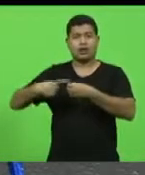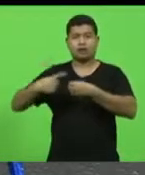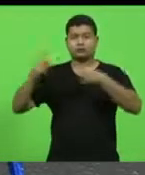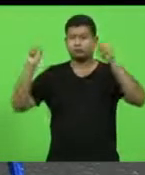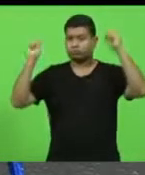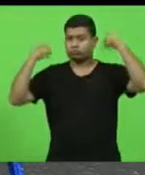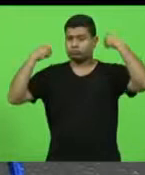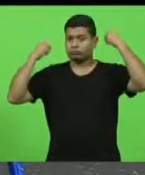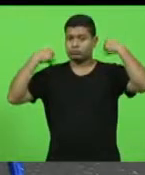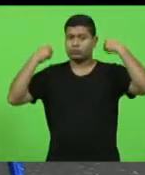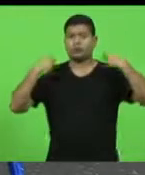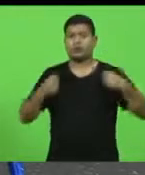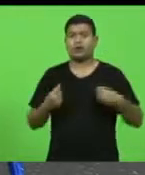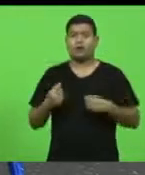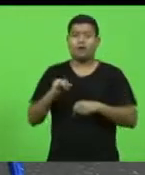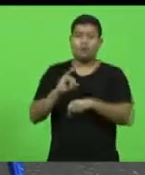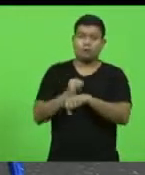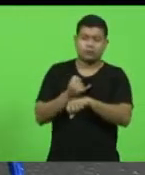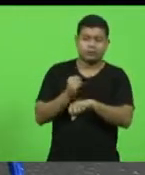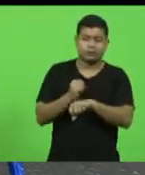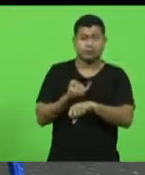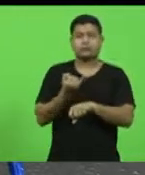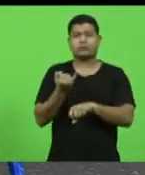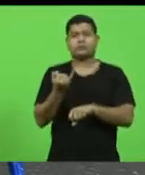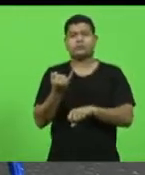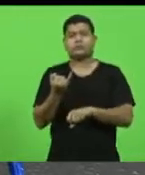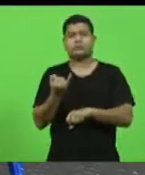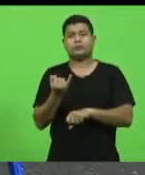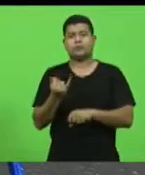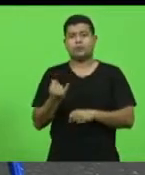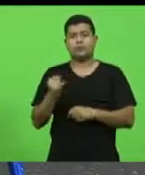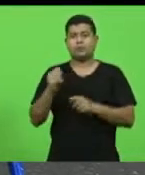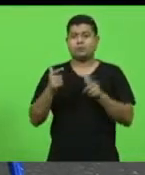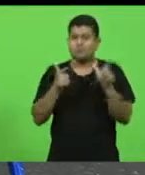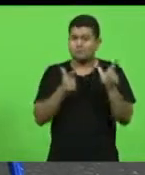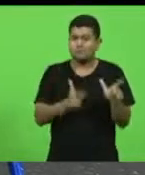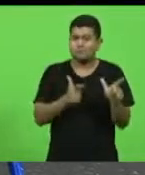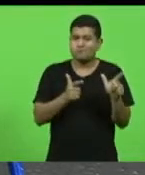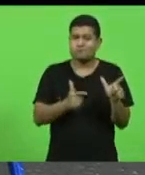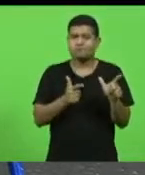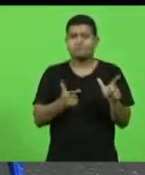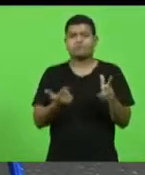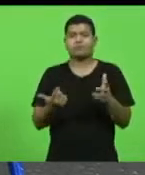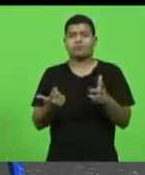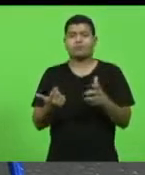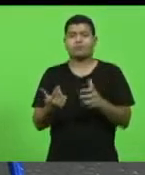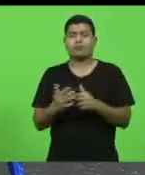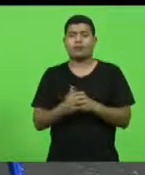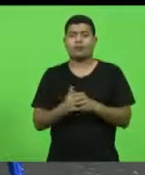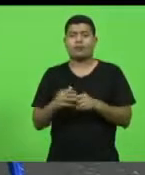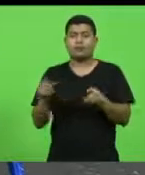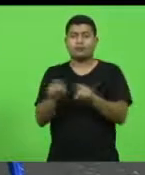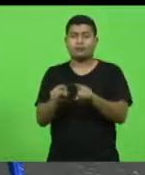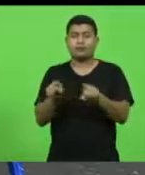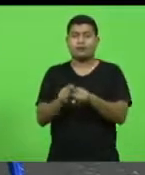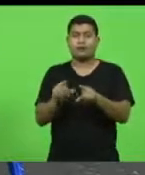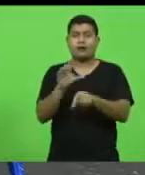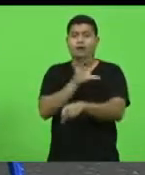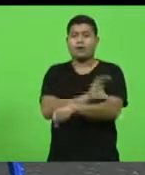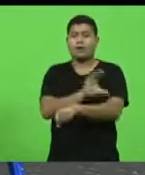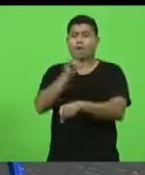de Joinville, de Caçador, de Correia Pinto,